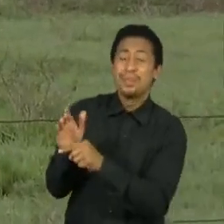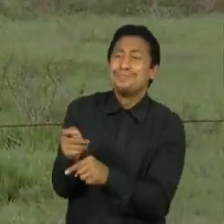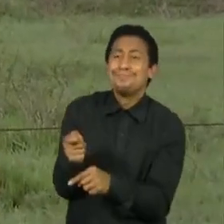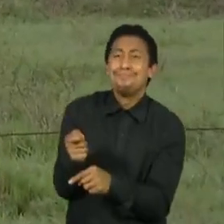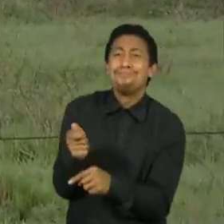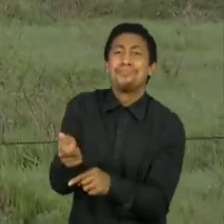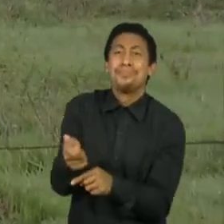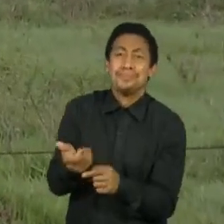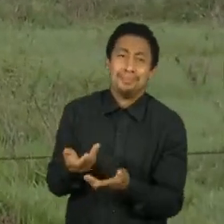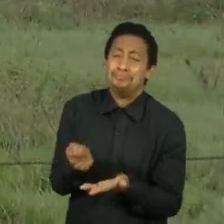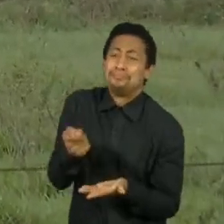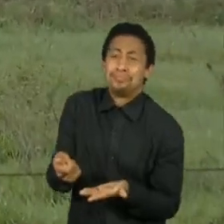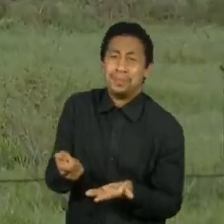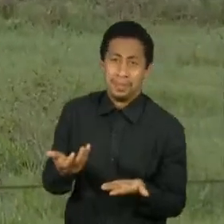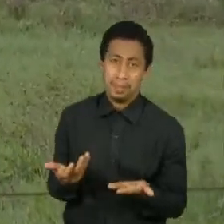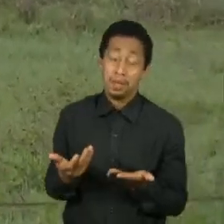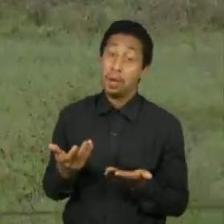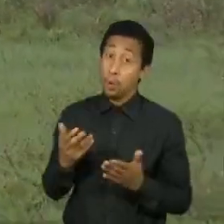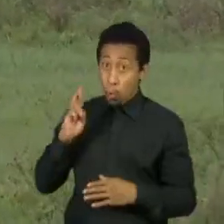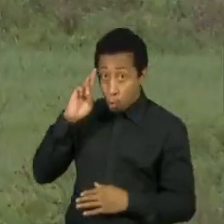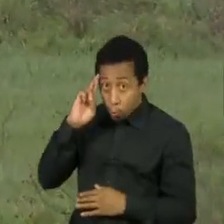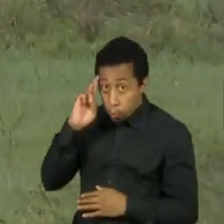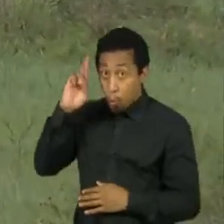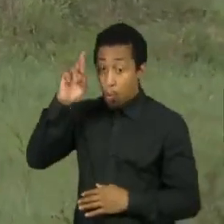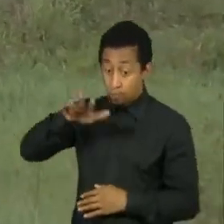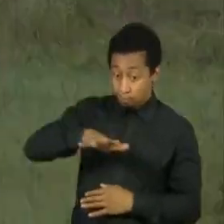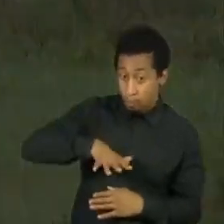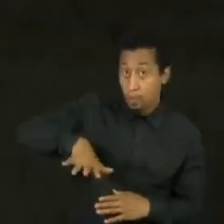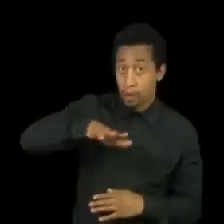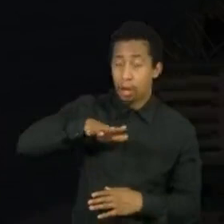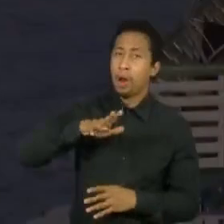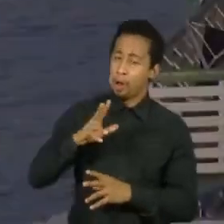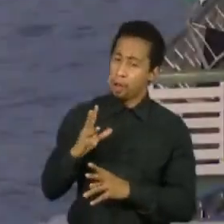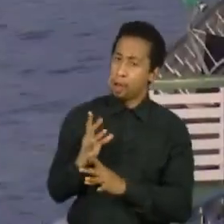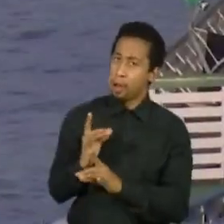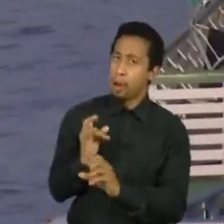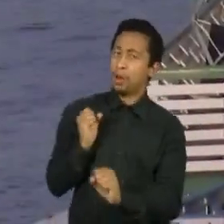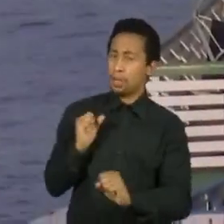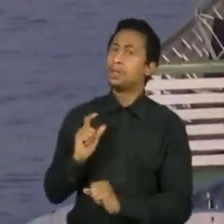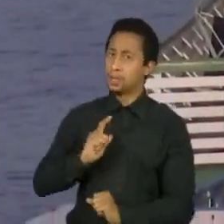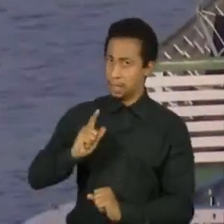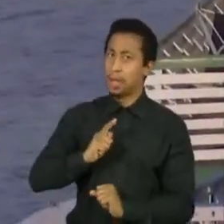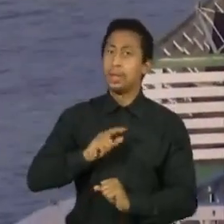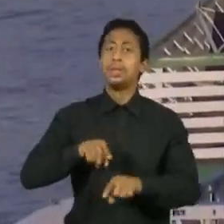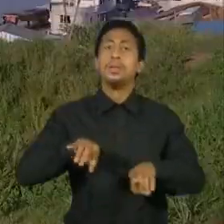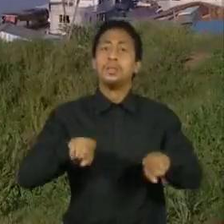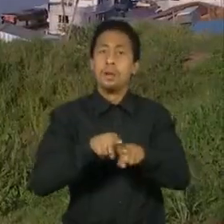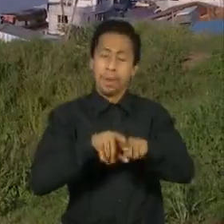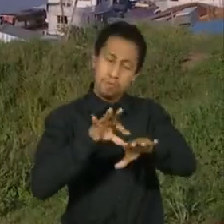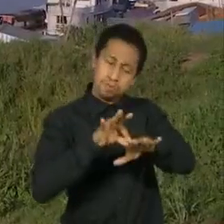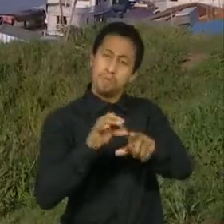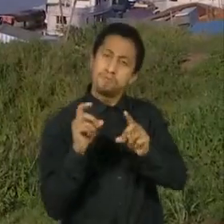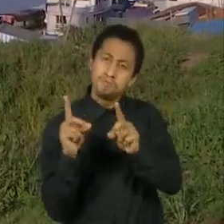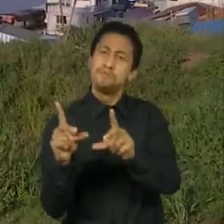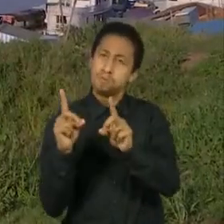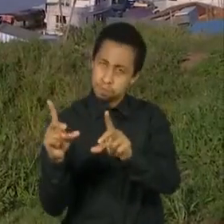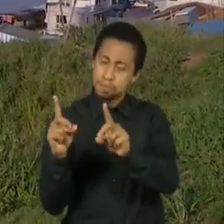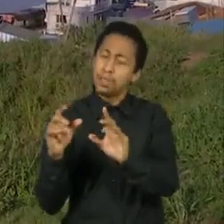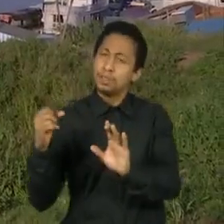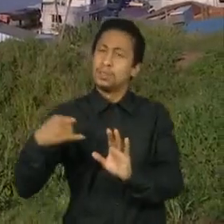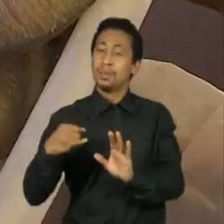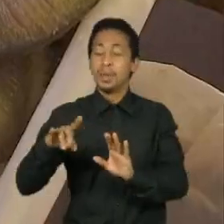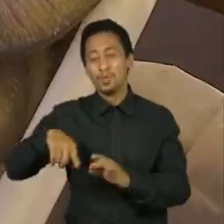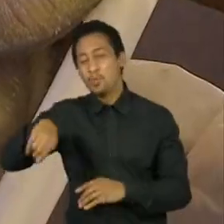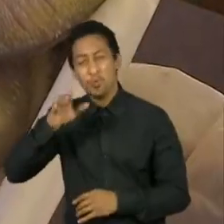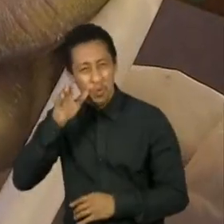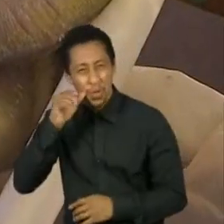Amazônia. Ela gera um benefício para seu proprietário e para a cadeia da carne. Na maior bacia hidrográfica